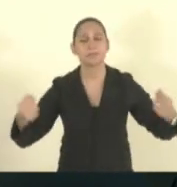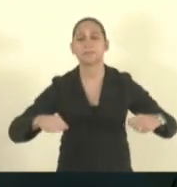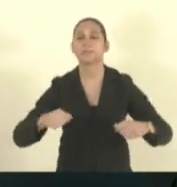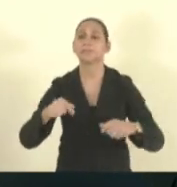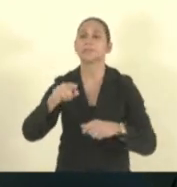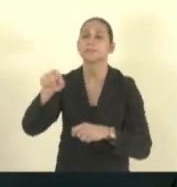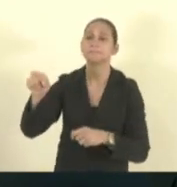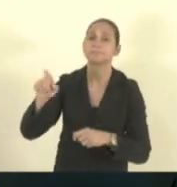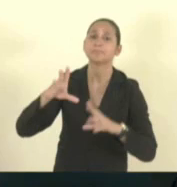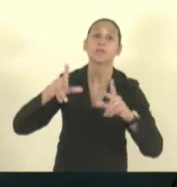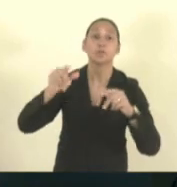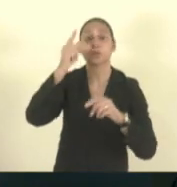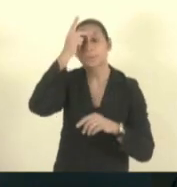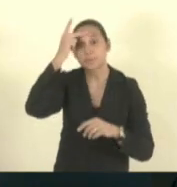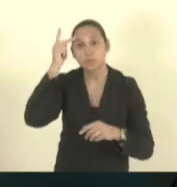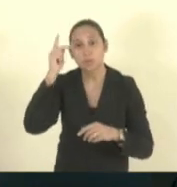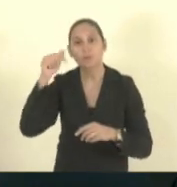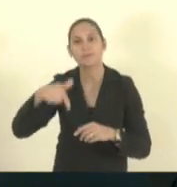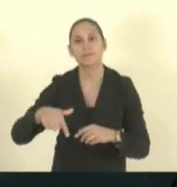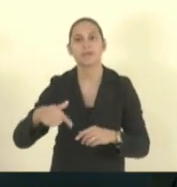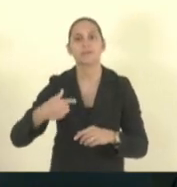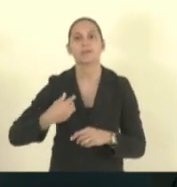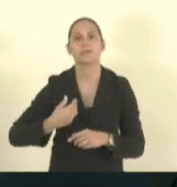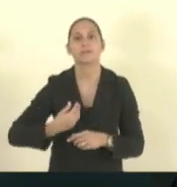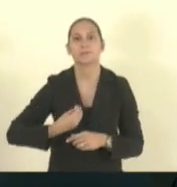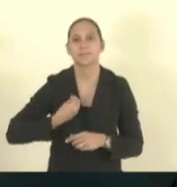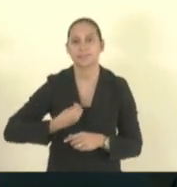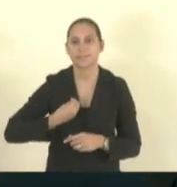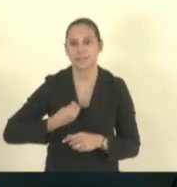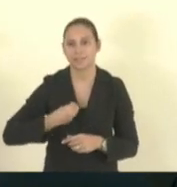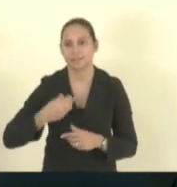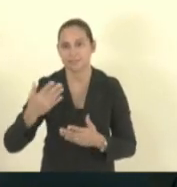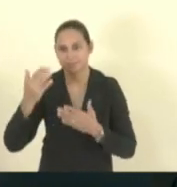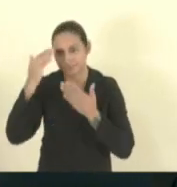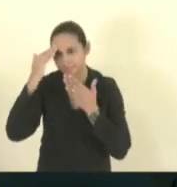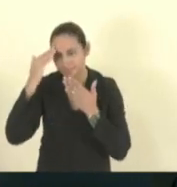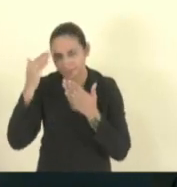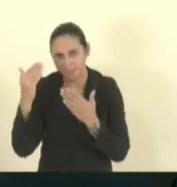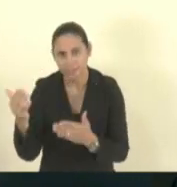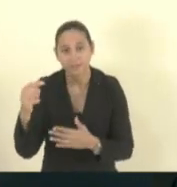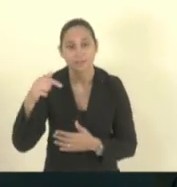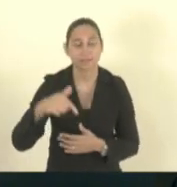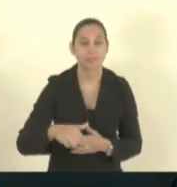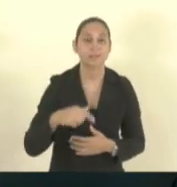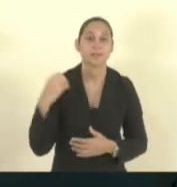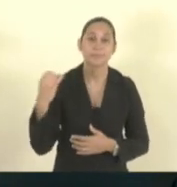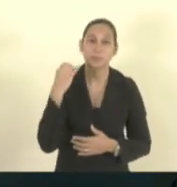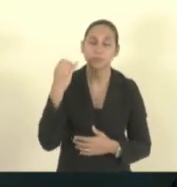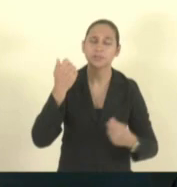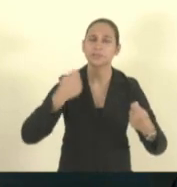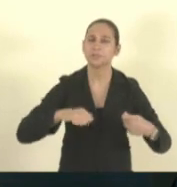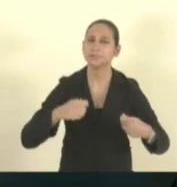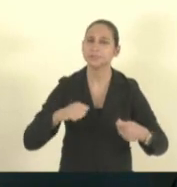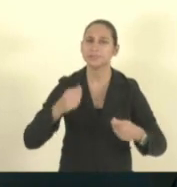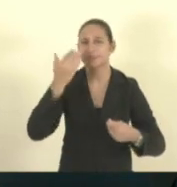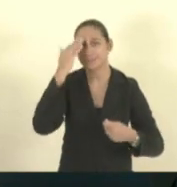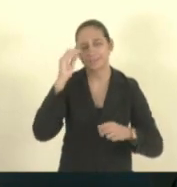vieram todos que se manifestaram porque isso é muito importante para a gente ter empatia a gente precisa entender